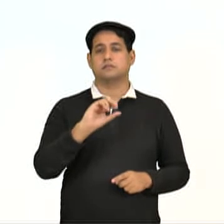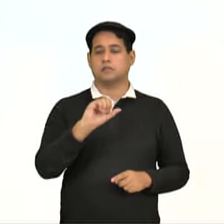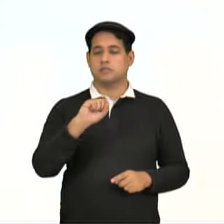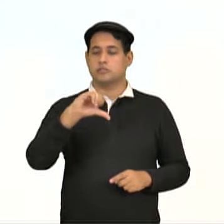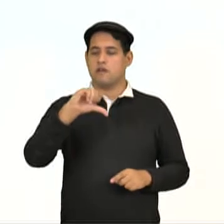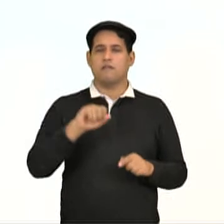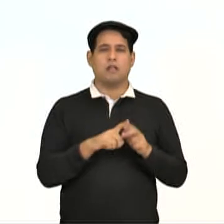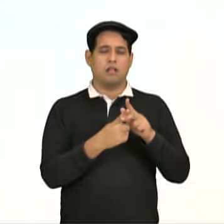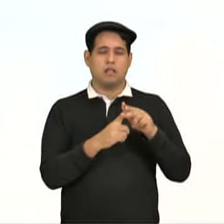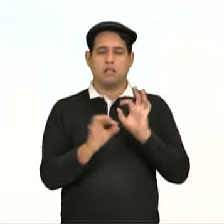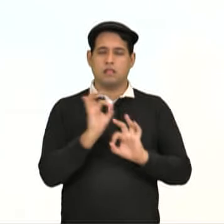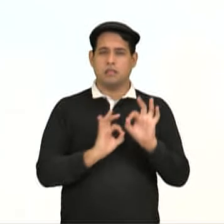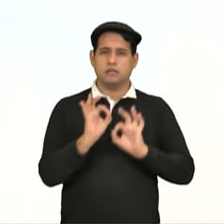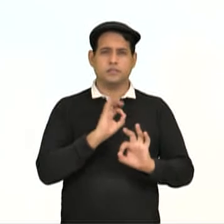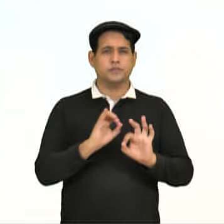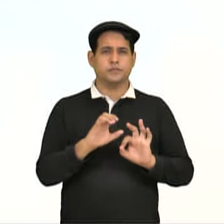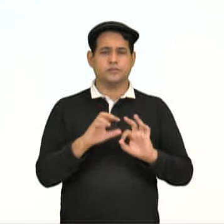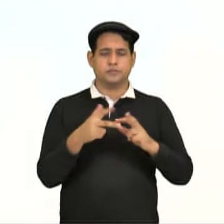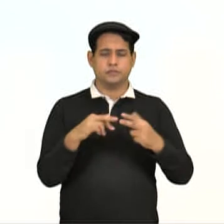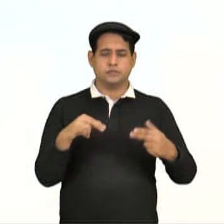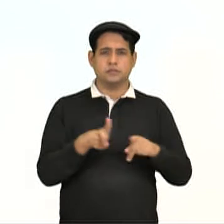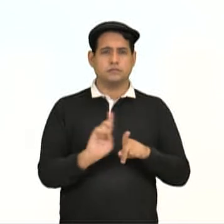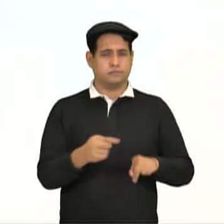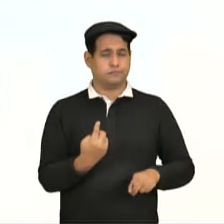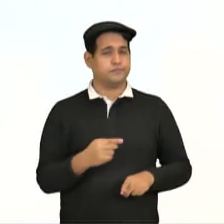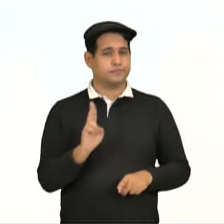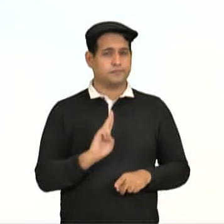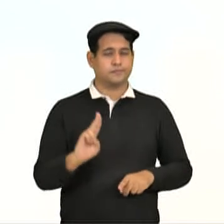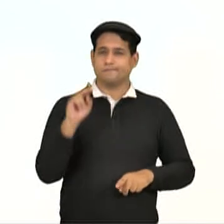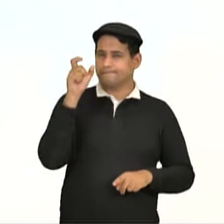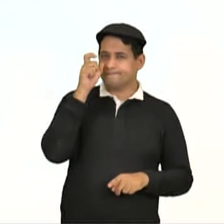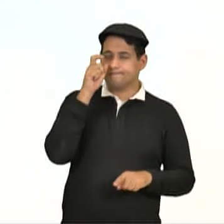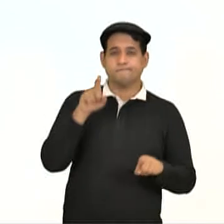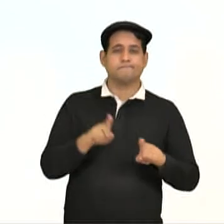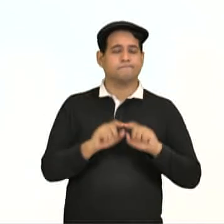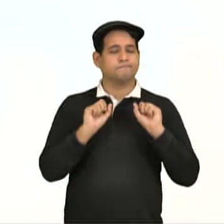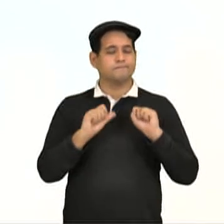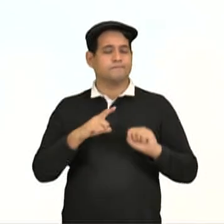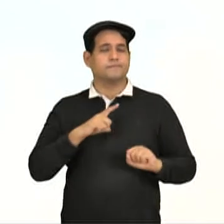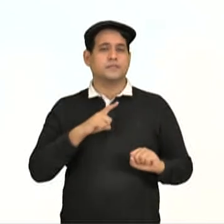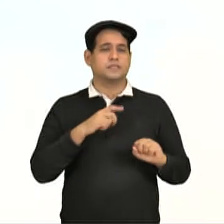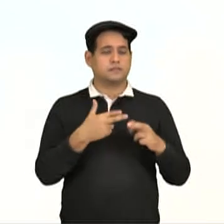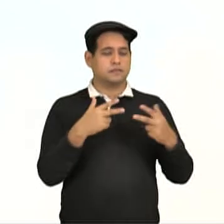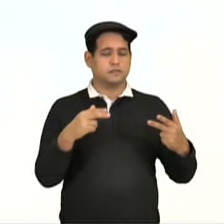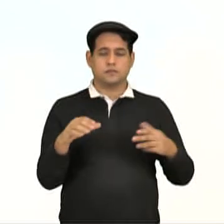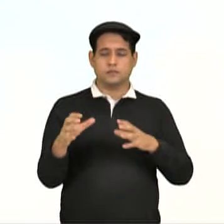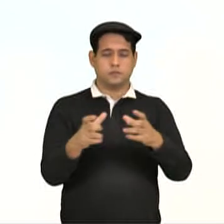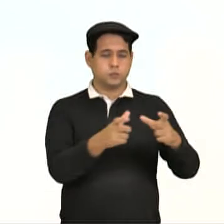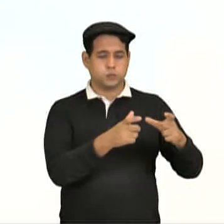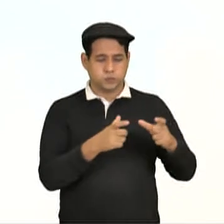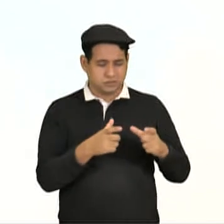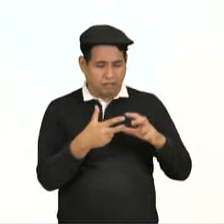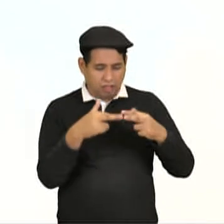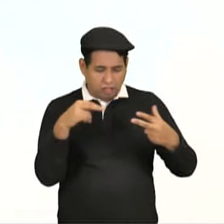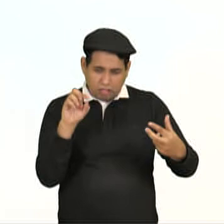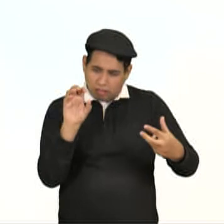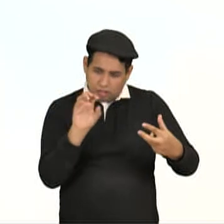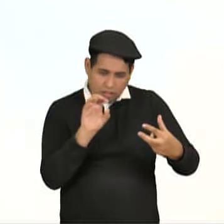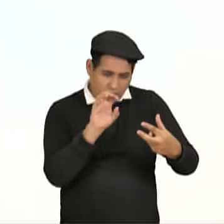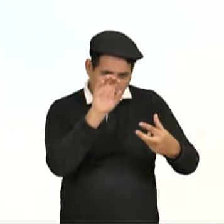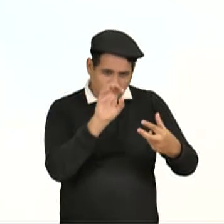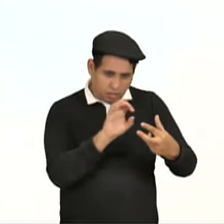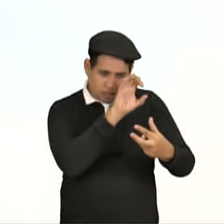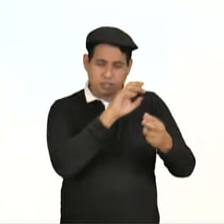edição, não somente dos genes que a gente tem interesse, mas ele pode afetar outras regiões do genoma, a